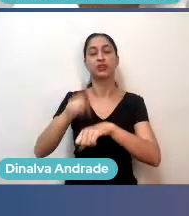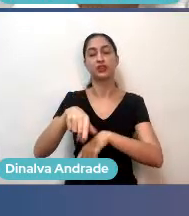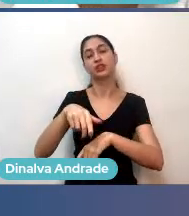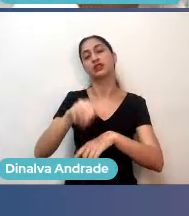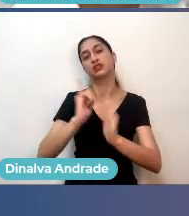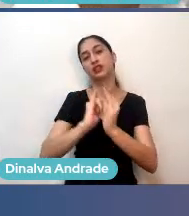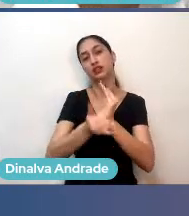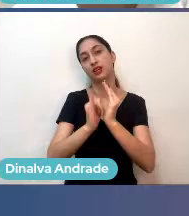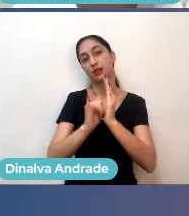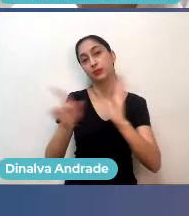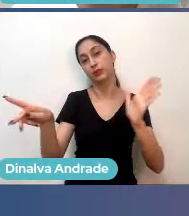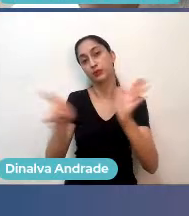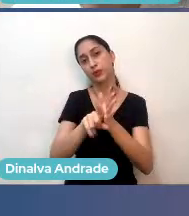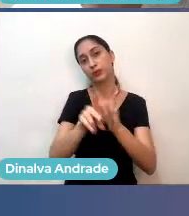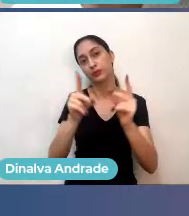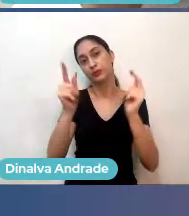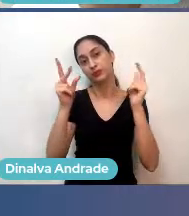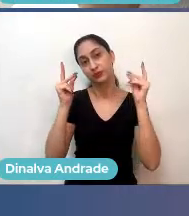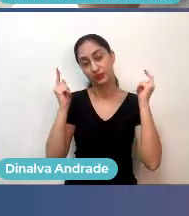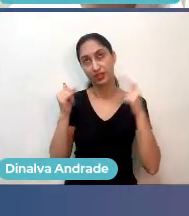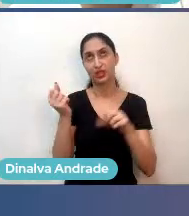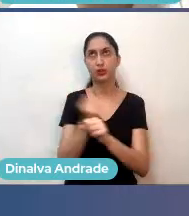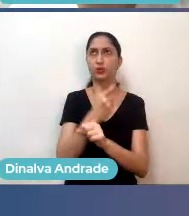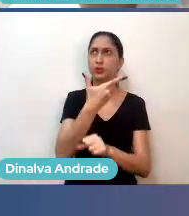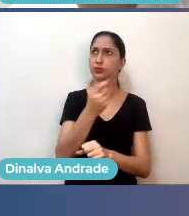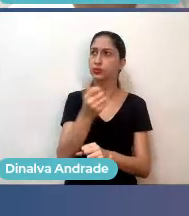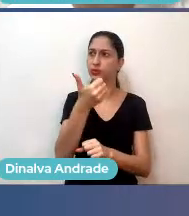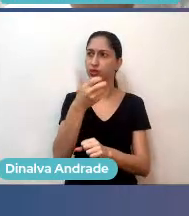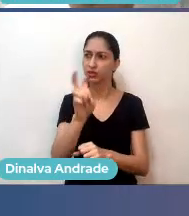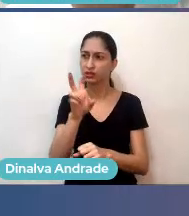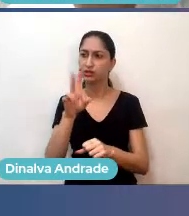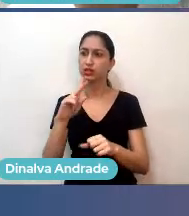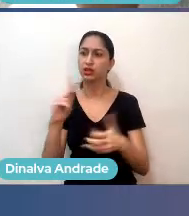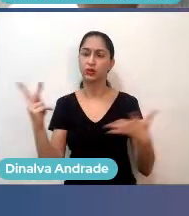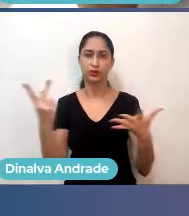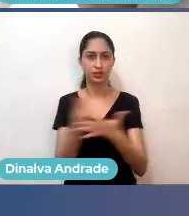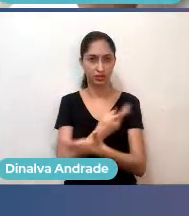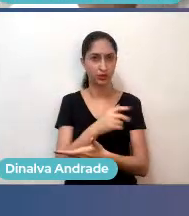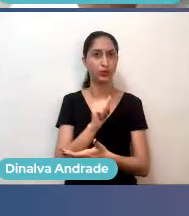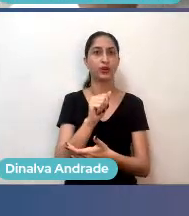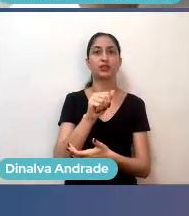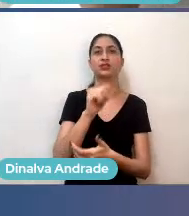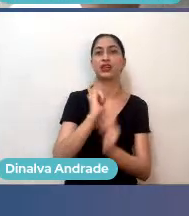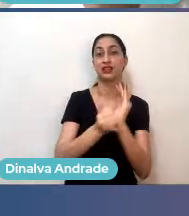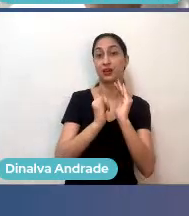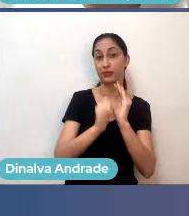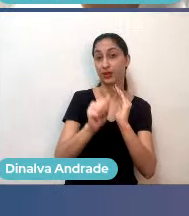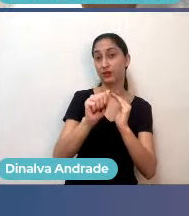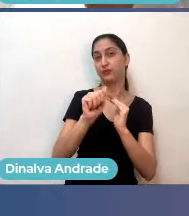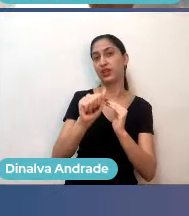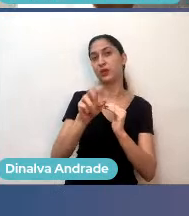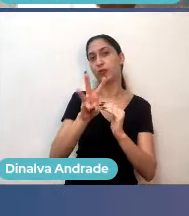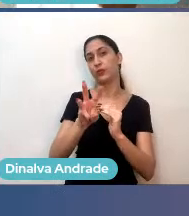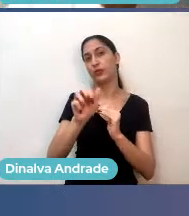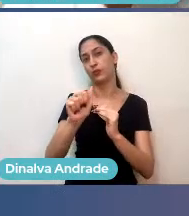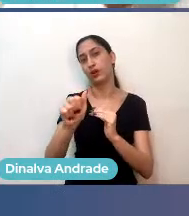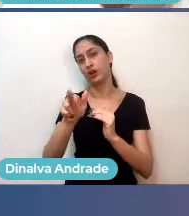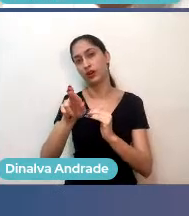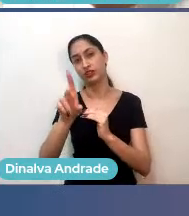época ali do ano, então foi em 2015, teve o Spark Awards, que agora é o Startup Awards, e foi muito massa,